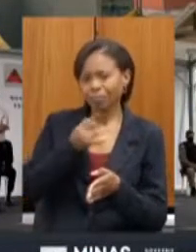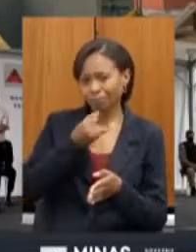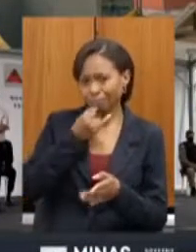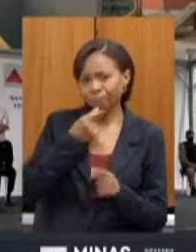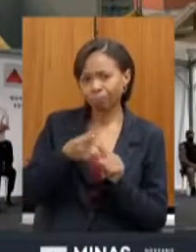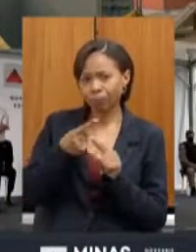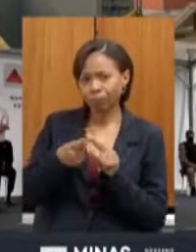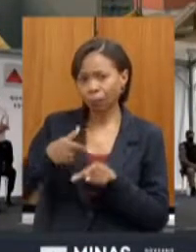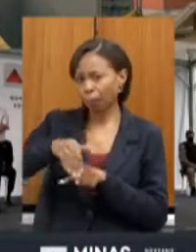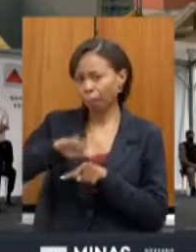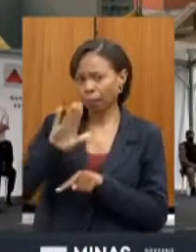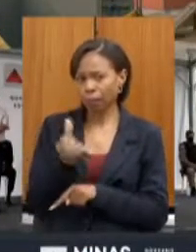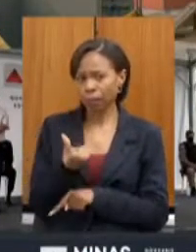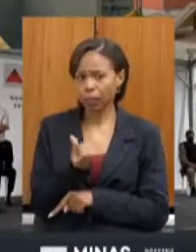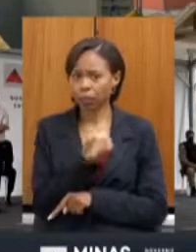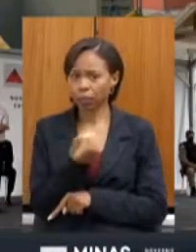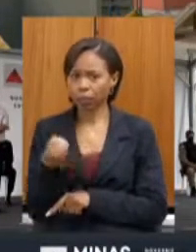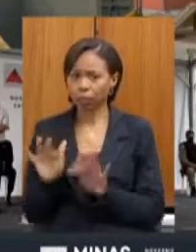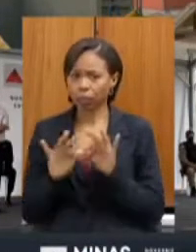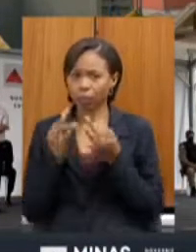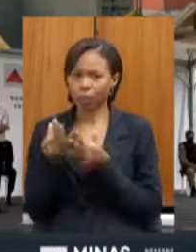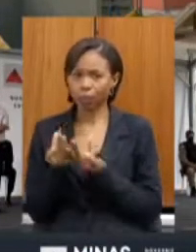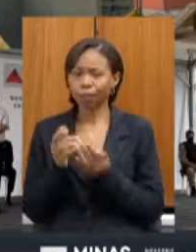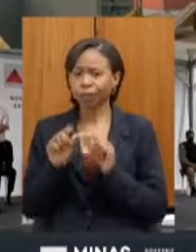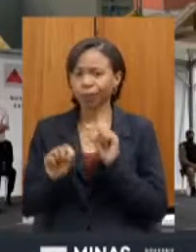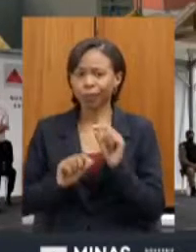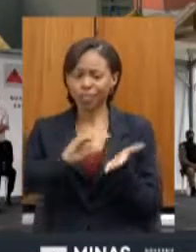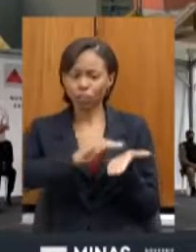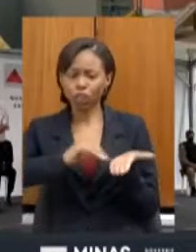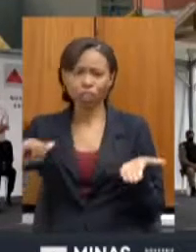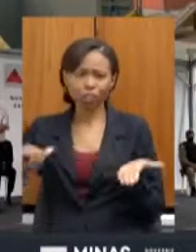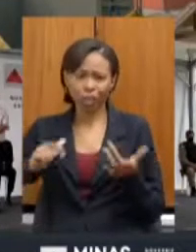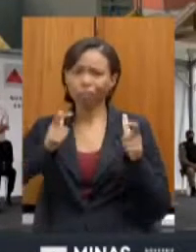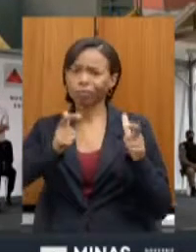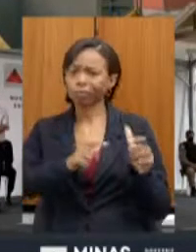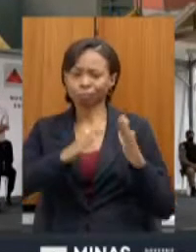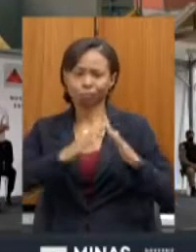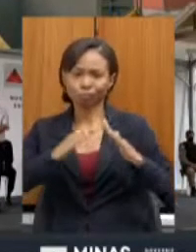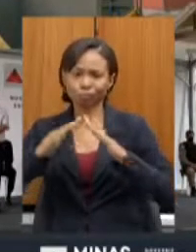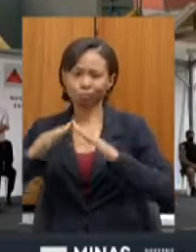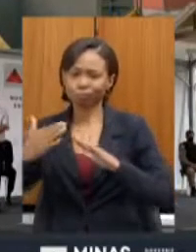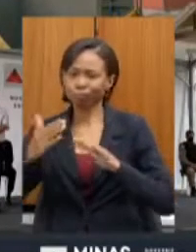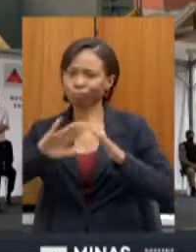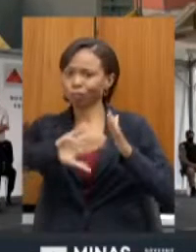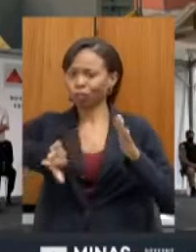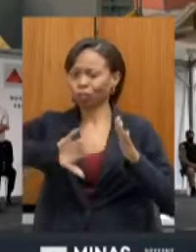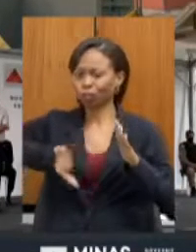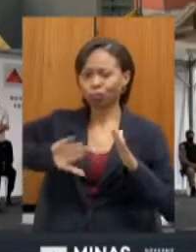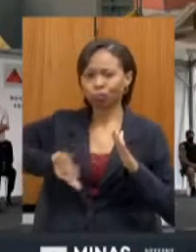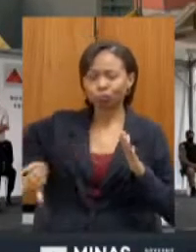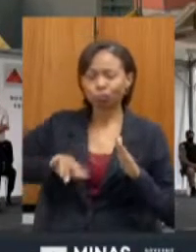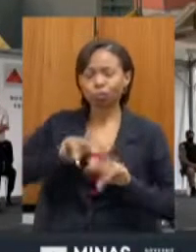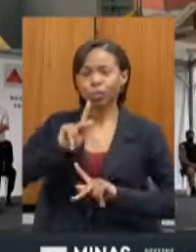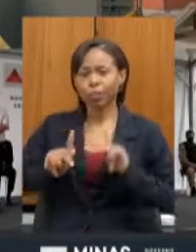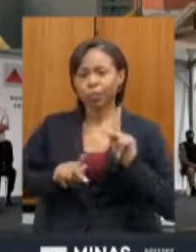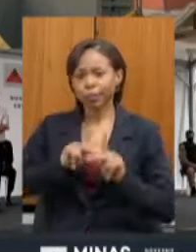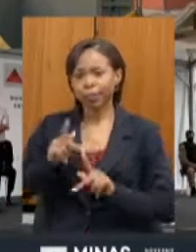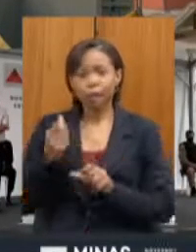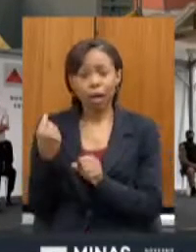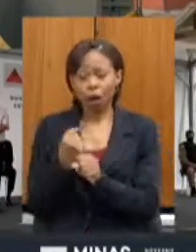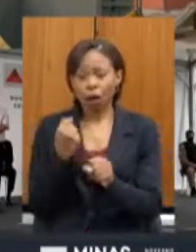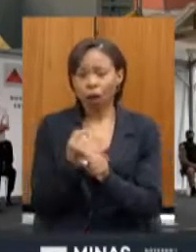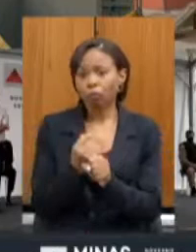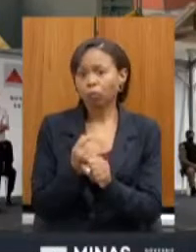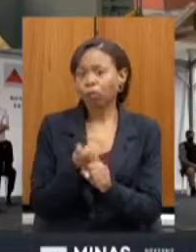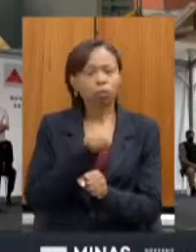desalojadas para que uma obra fosse feita, a obra não foi feita e a população estava há mais de 10